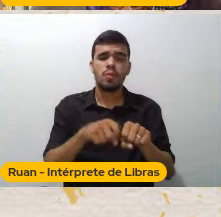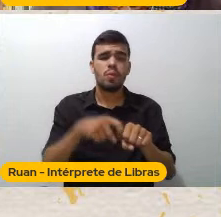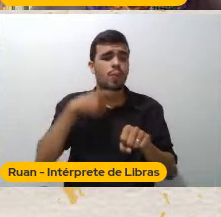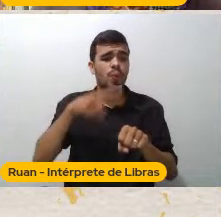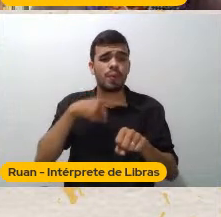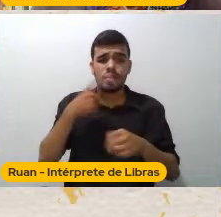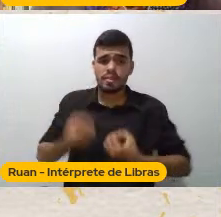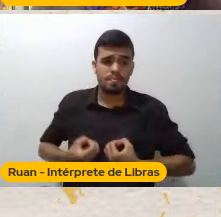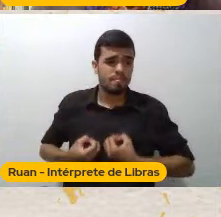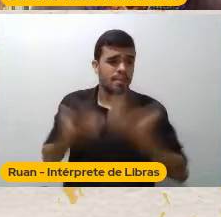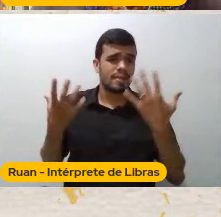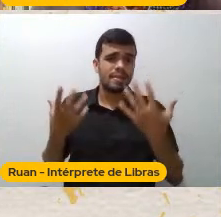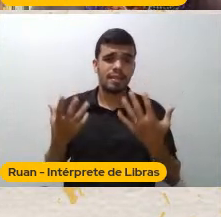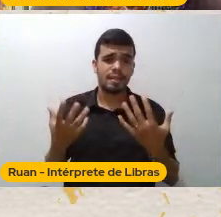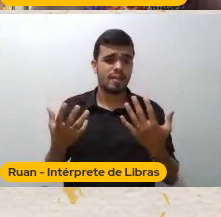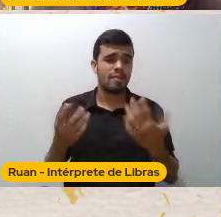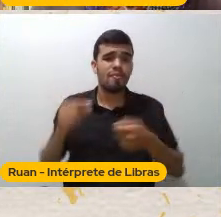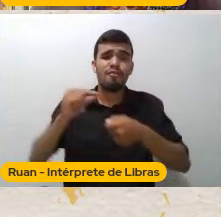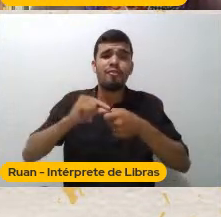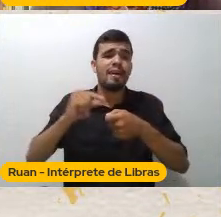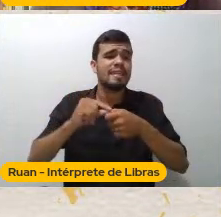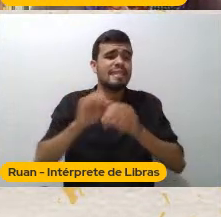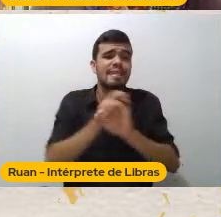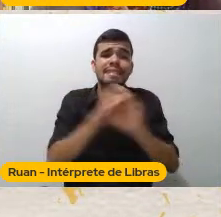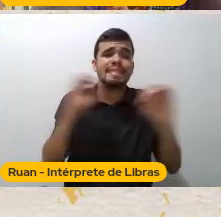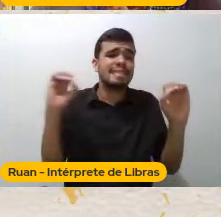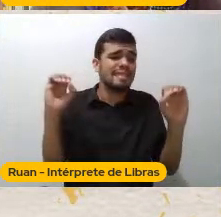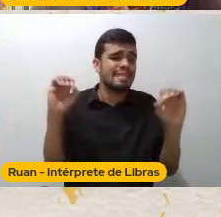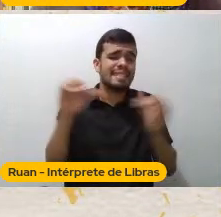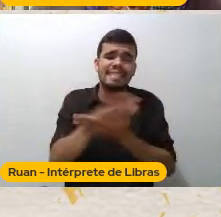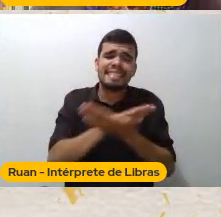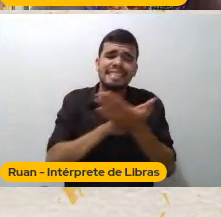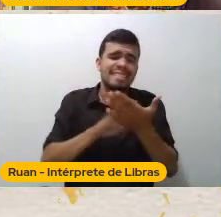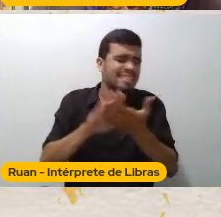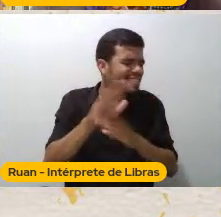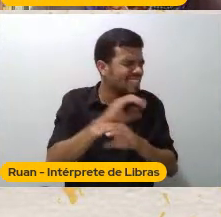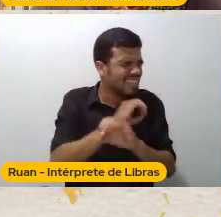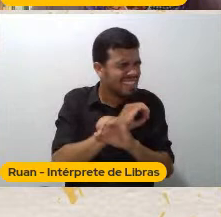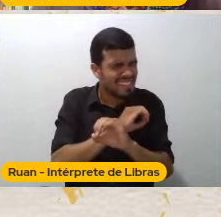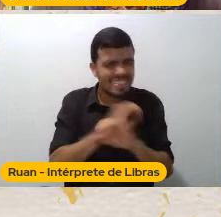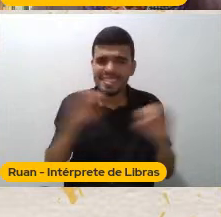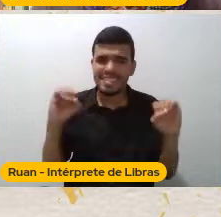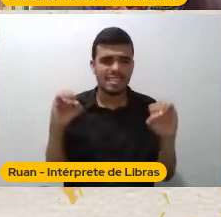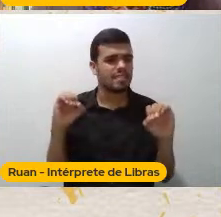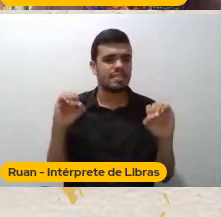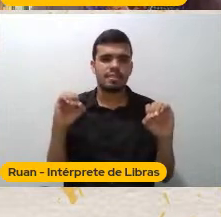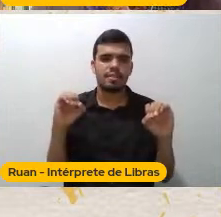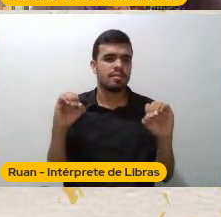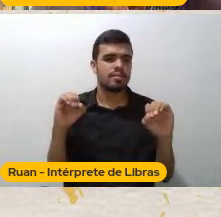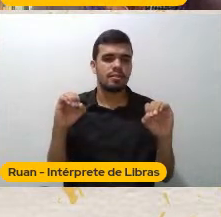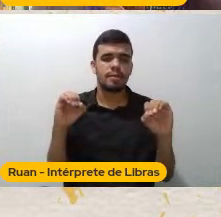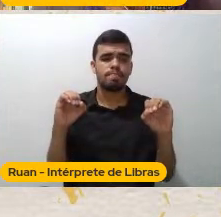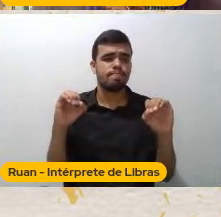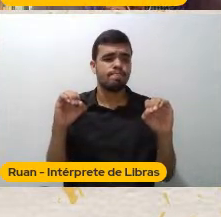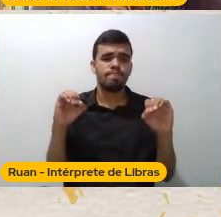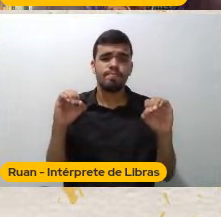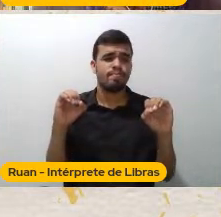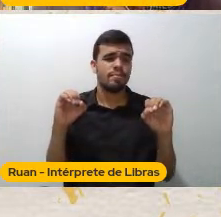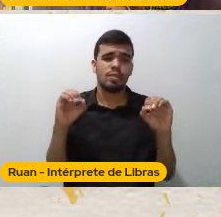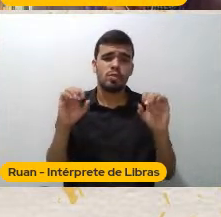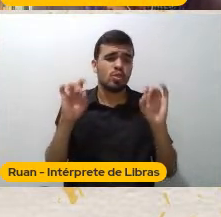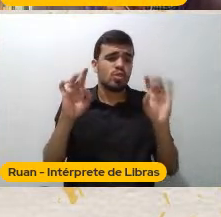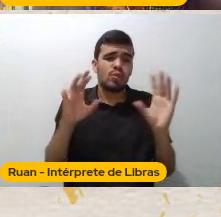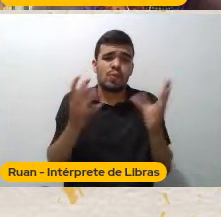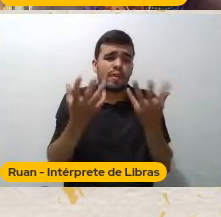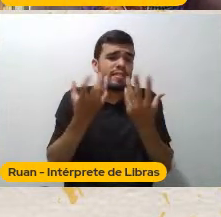que fazer É complicado A preocupação Primeira É conviver É conviver Não